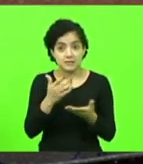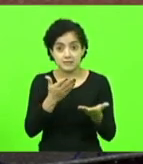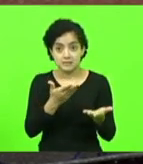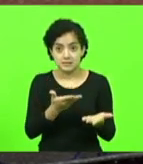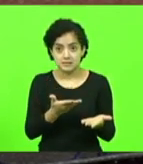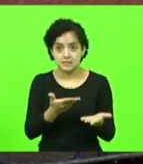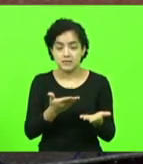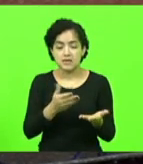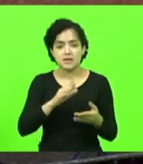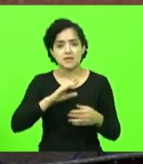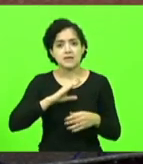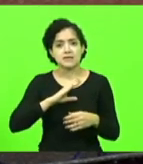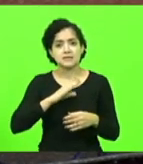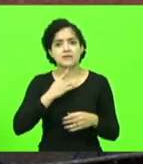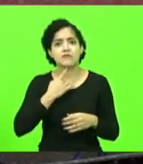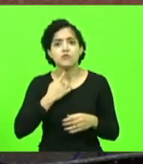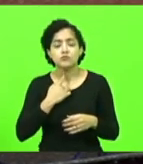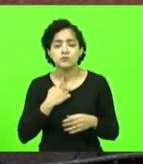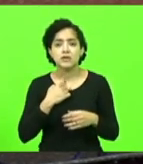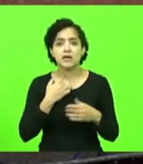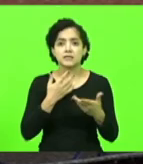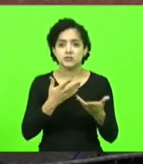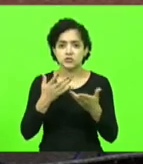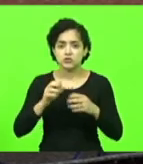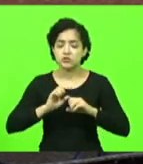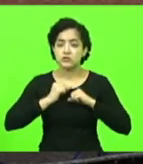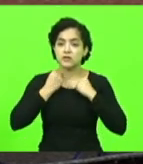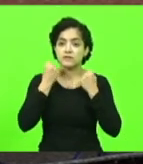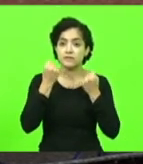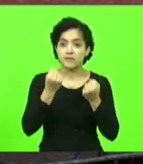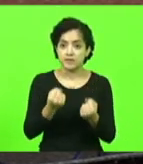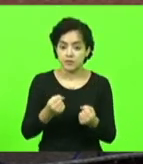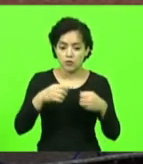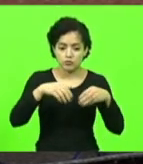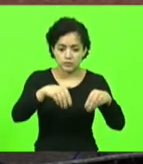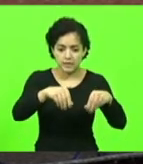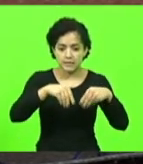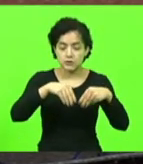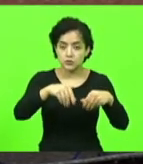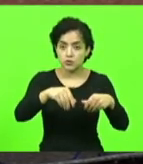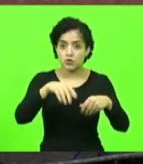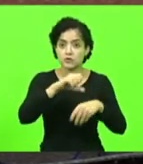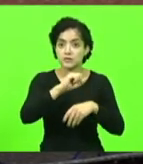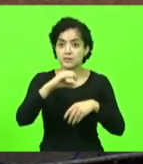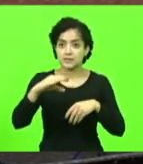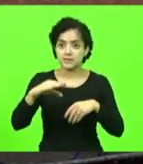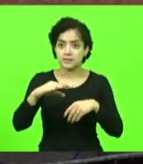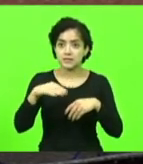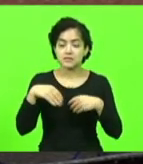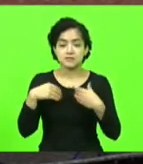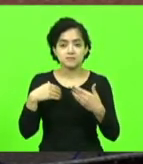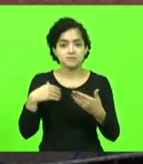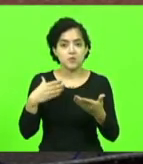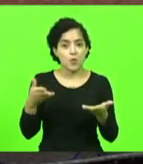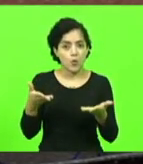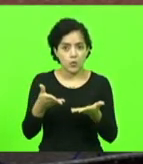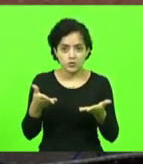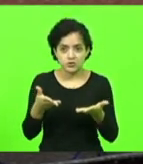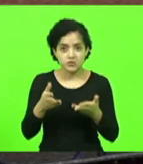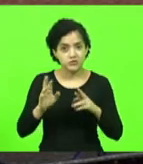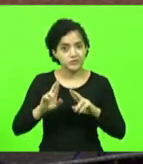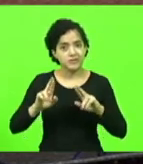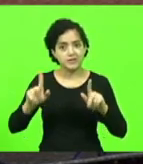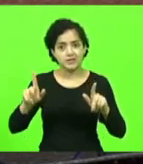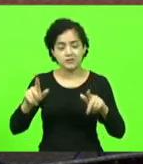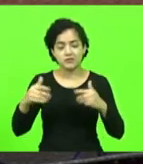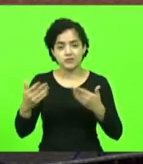vontade e esse desejo de defender o nosso território catarinense, nós não estaríamos hoje